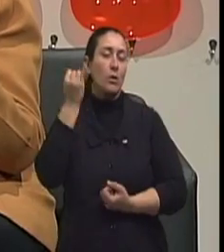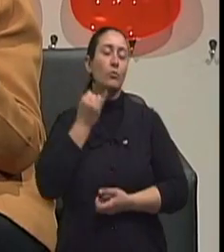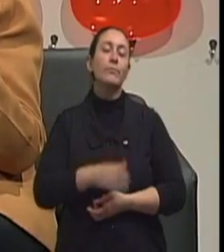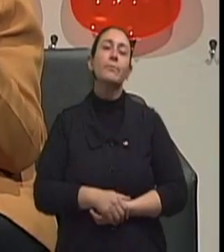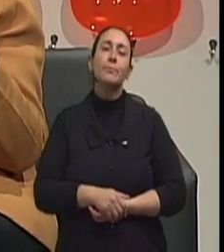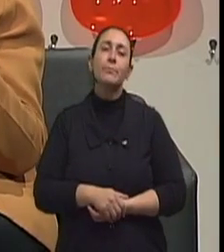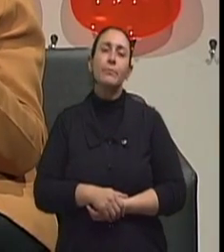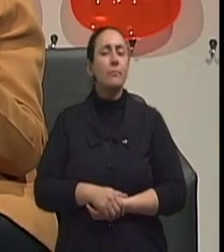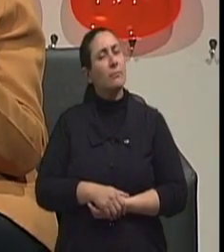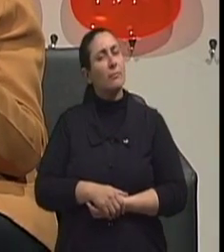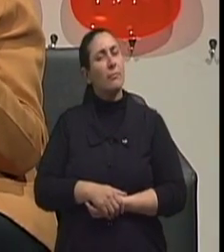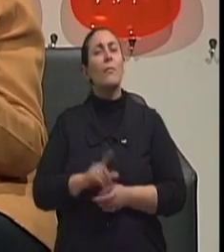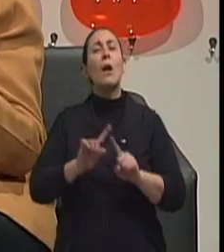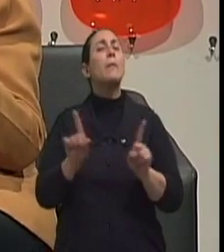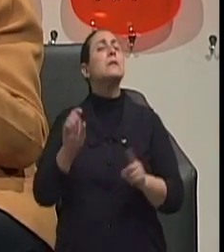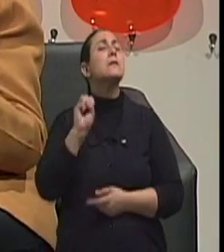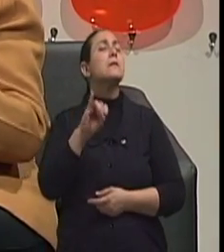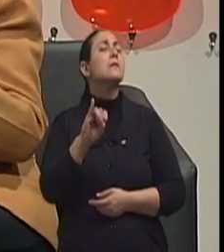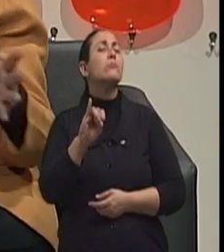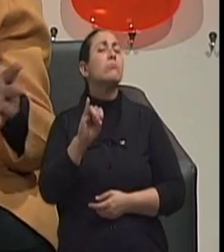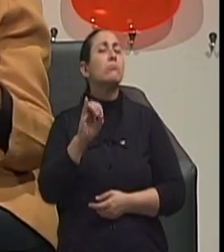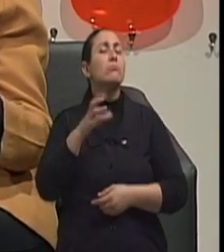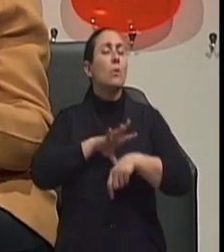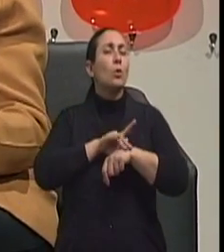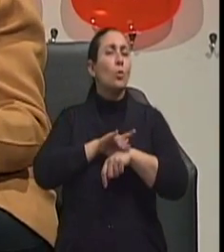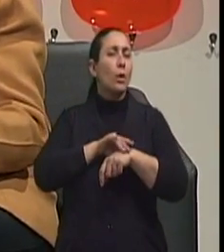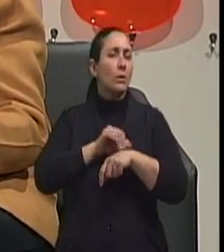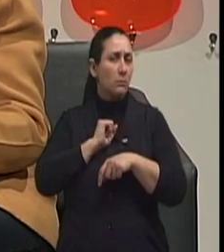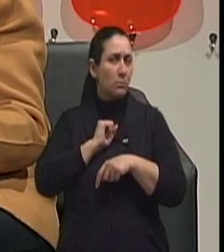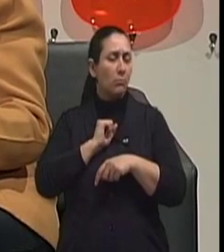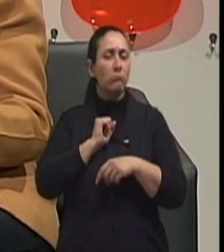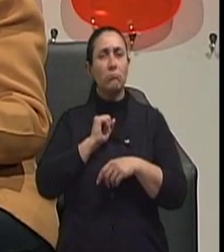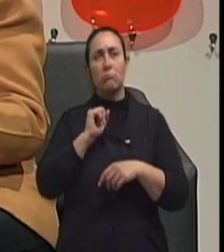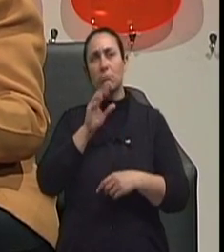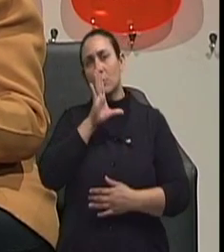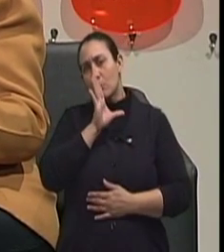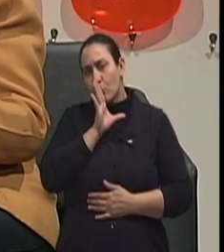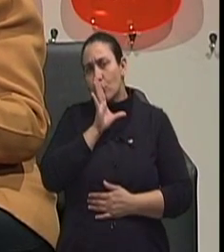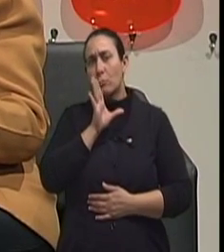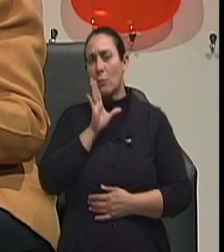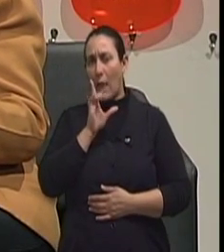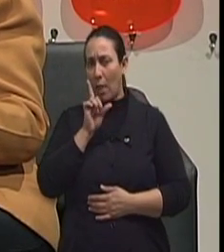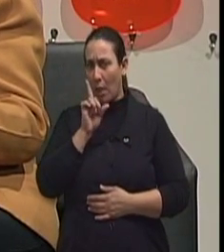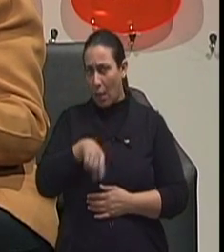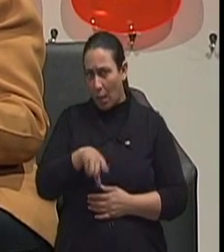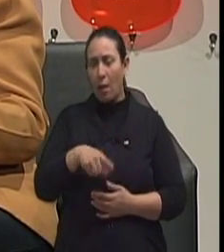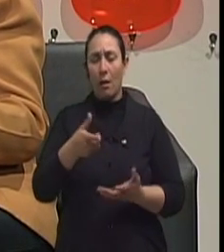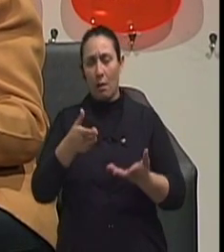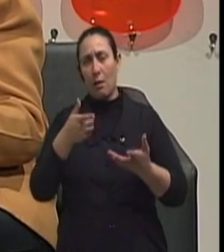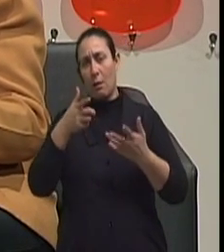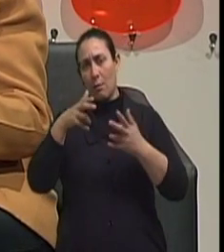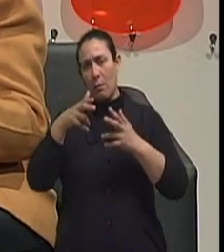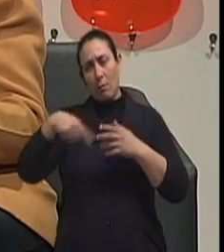eu lembro o seguinte, se é uma doença também, como a maioria dos cânceres, silenciosa, seria dos geriatras